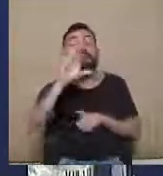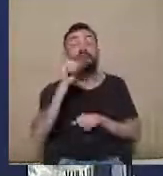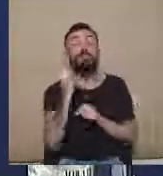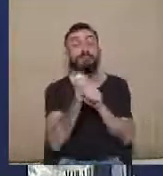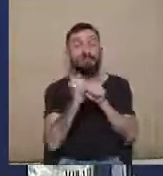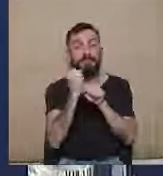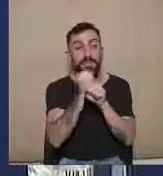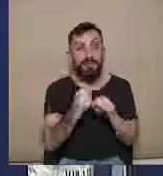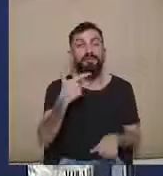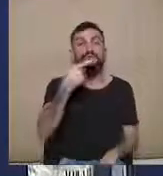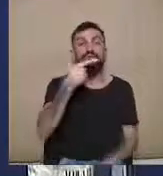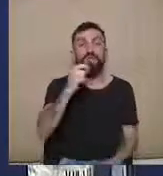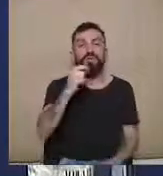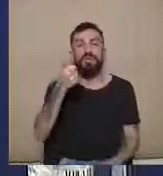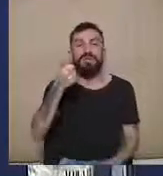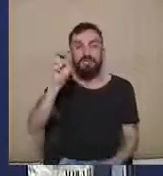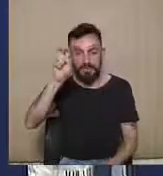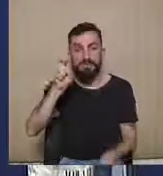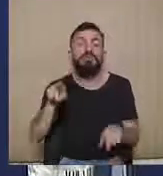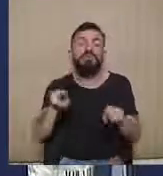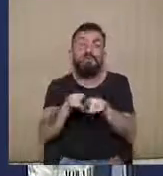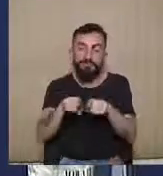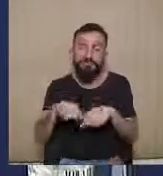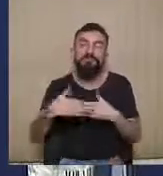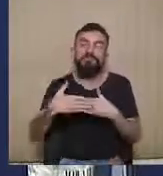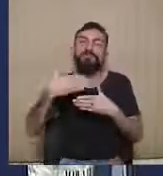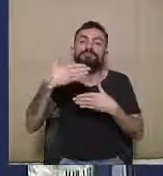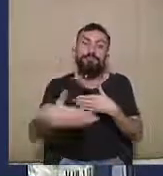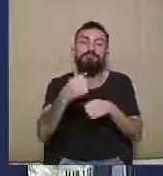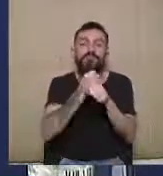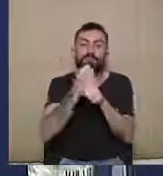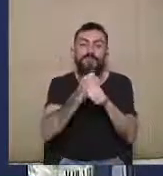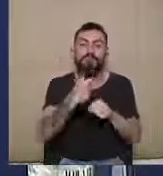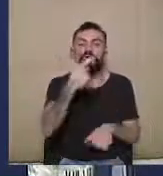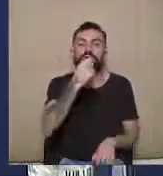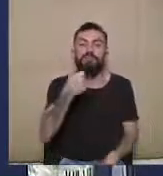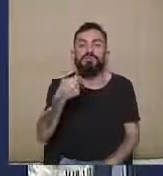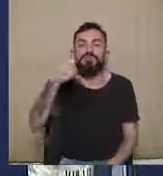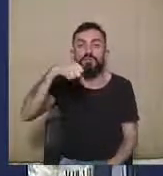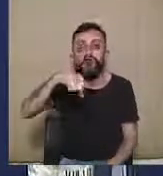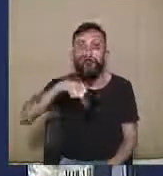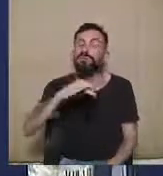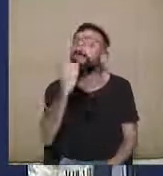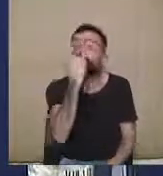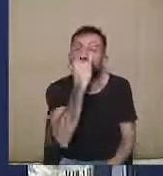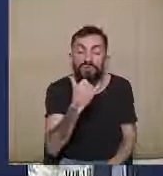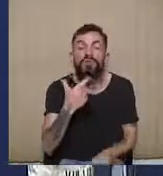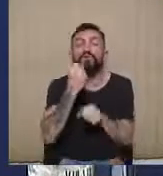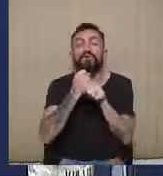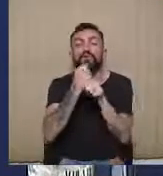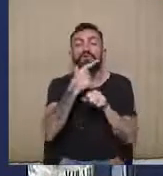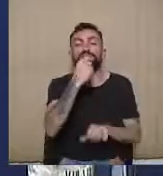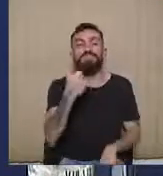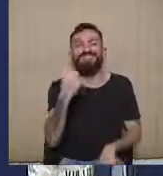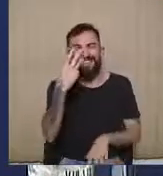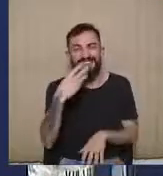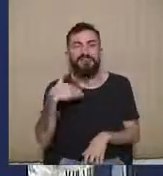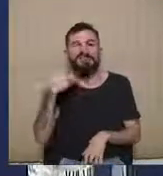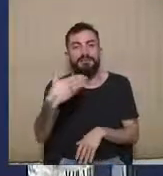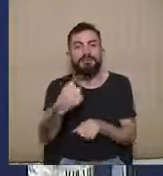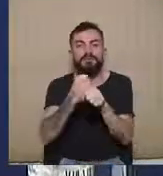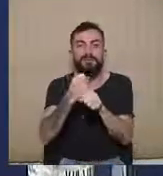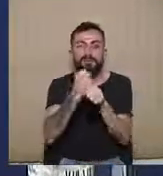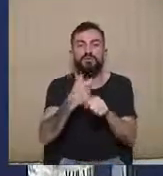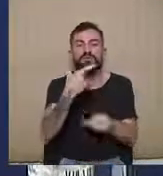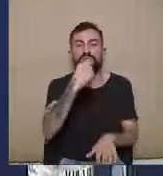e com outra restrição que houve em 2019, na verdade, 13, na verdade, 13 e 19, o recurso quanto à expedição de diploma, ele ficou